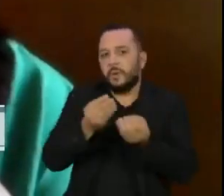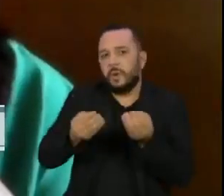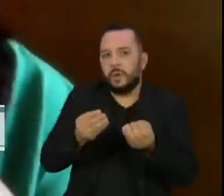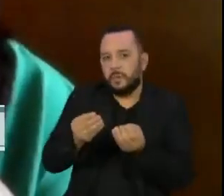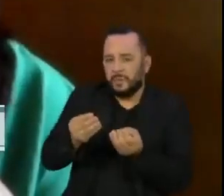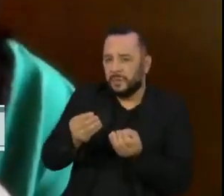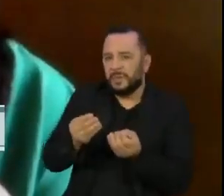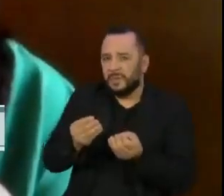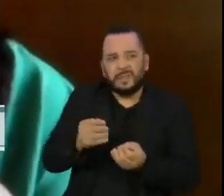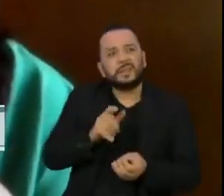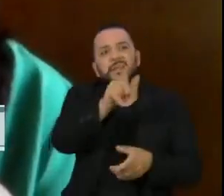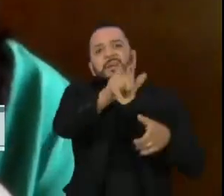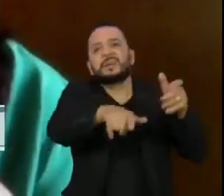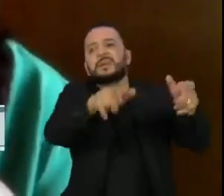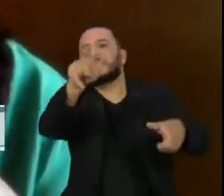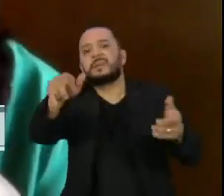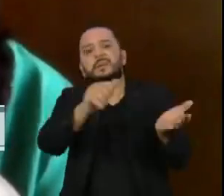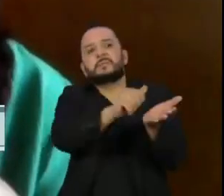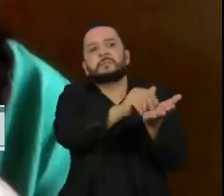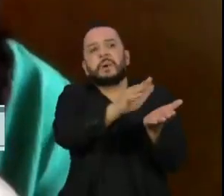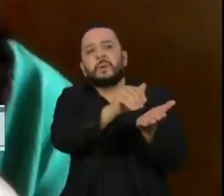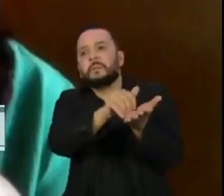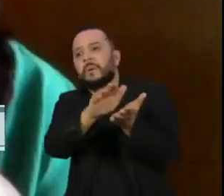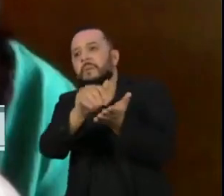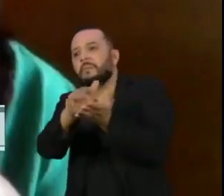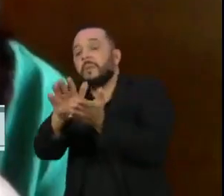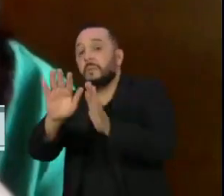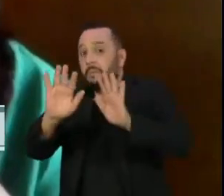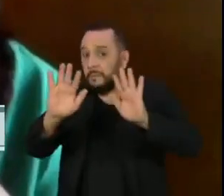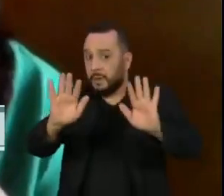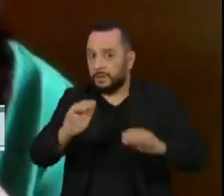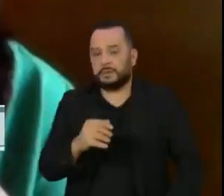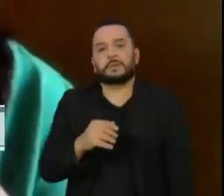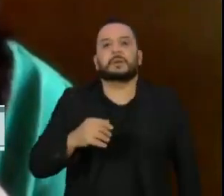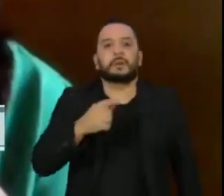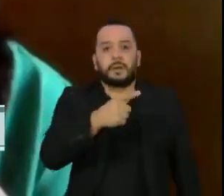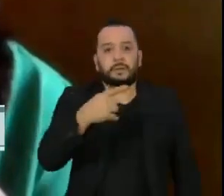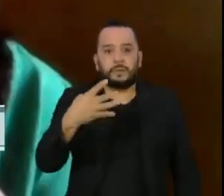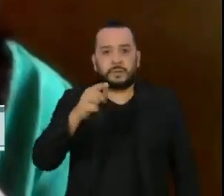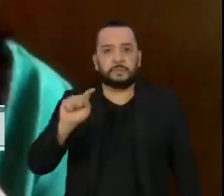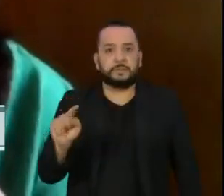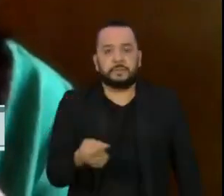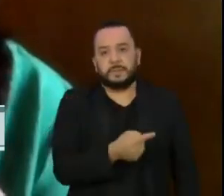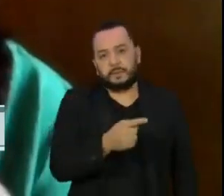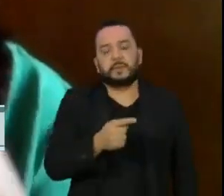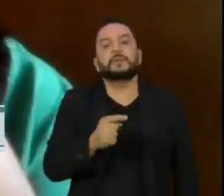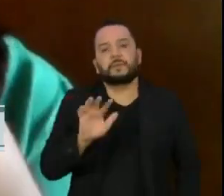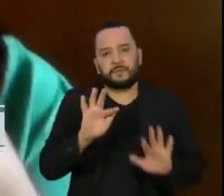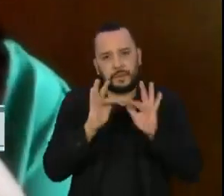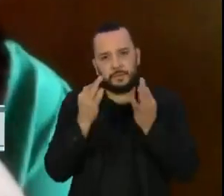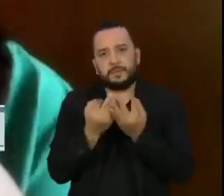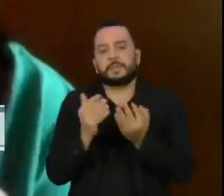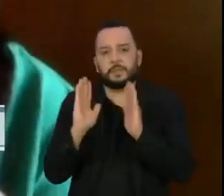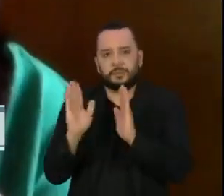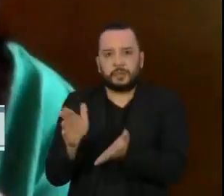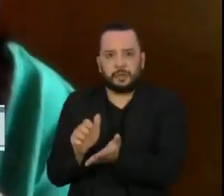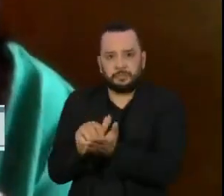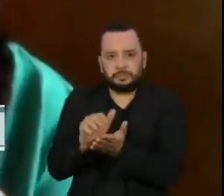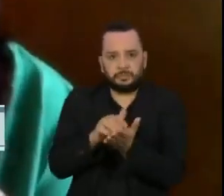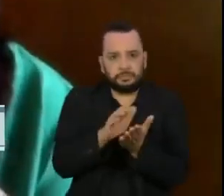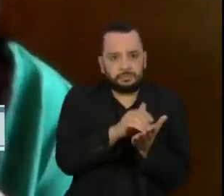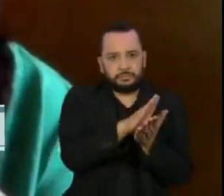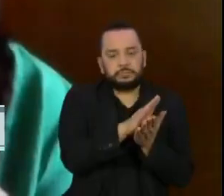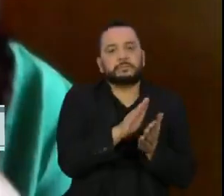despejos. Então, os dados que a gente tem hoje é que mais de 14 mil famílias já foram despejadas durante a